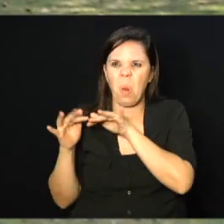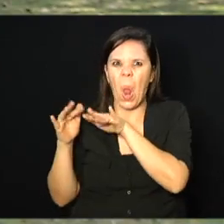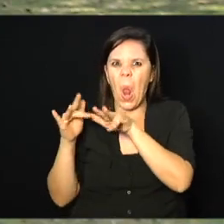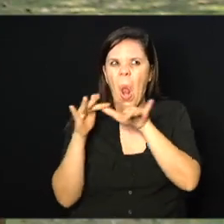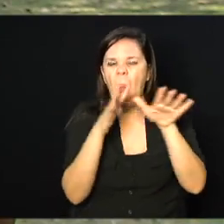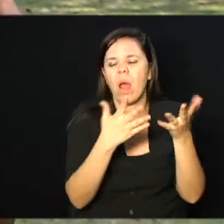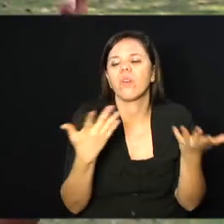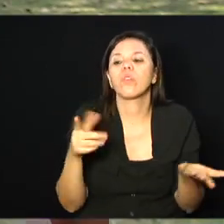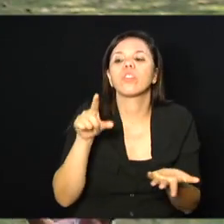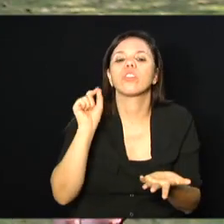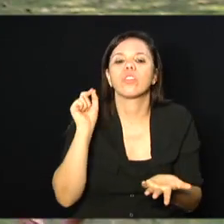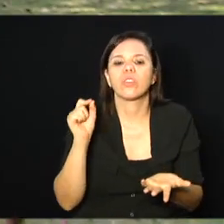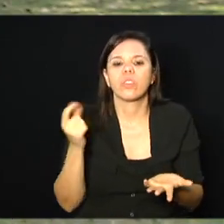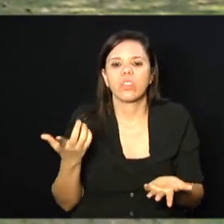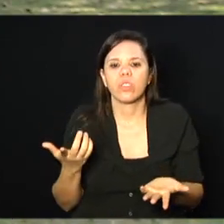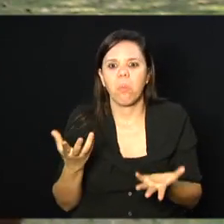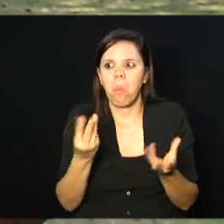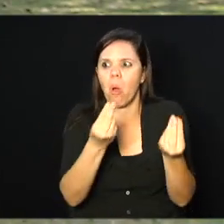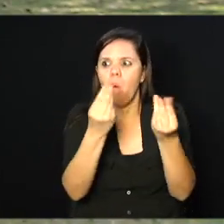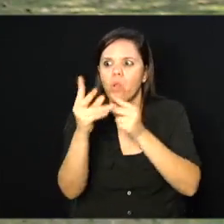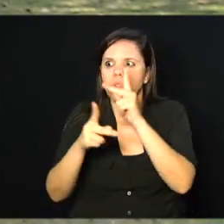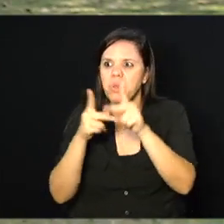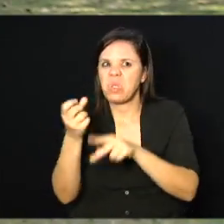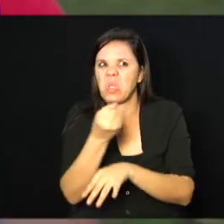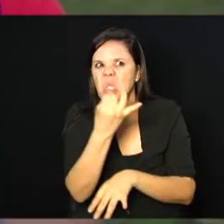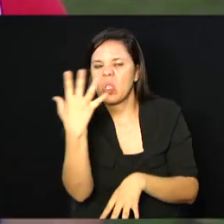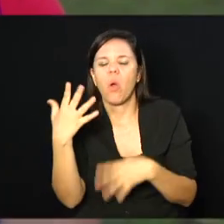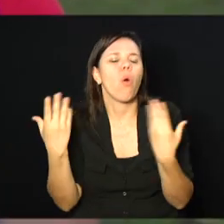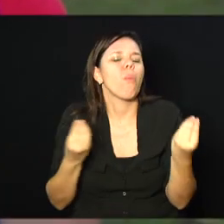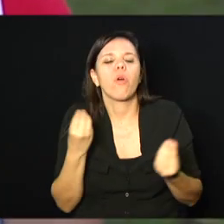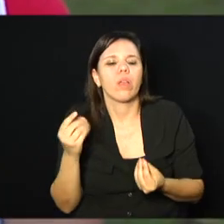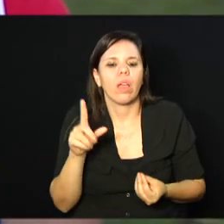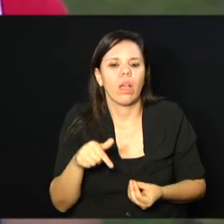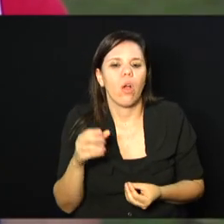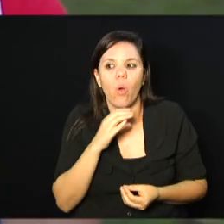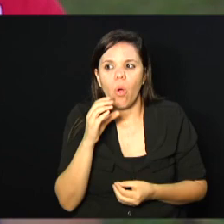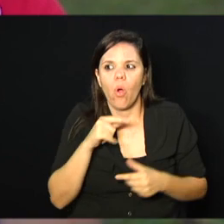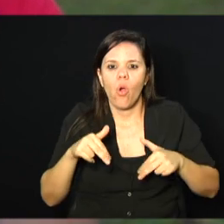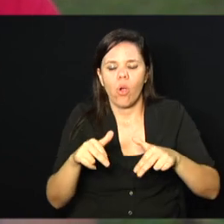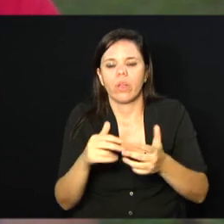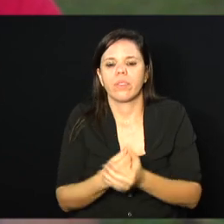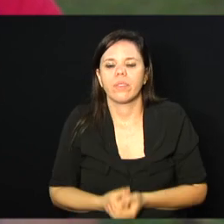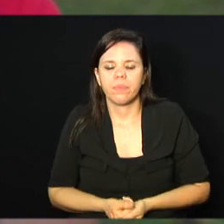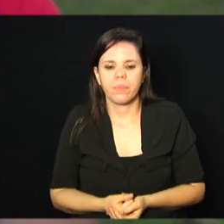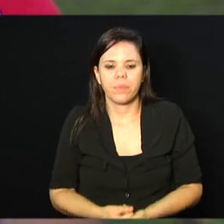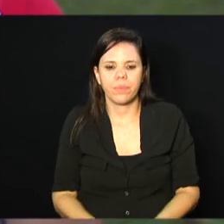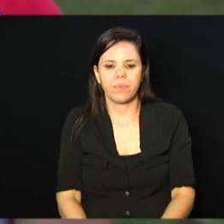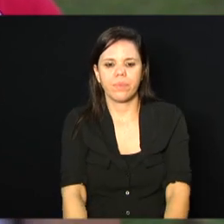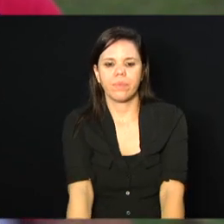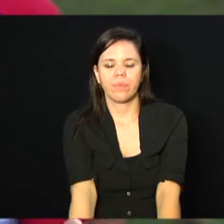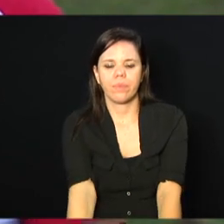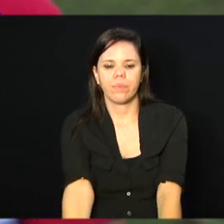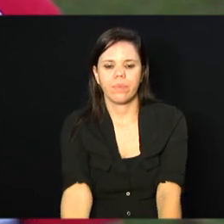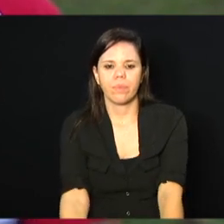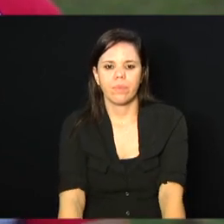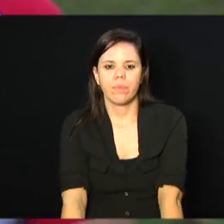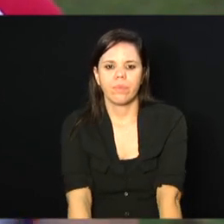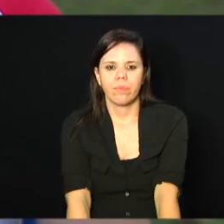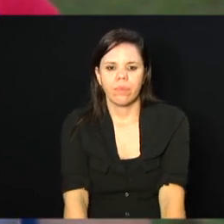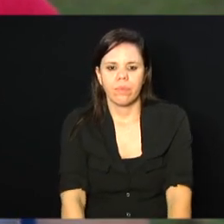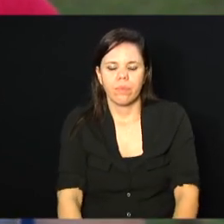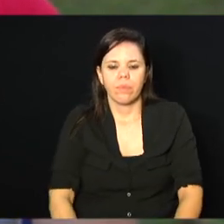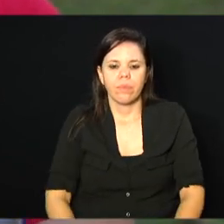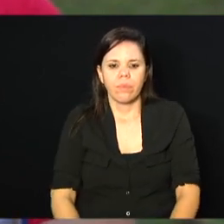com bastante número de pessoas. Como que é a escolha dessa corrida? É, na verdade, as corridas... A